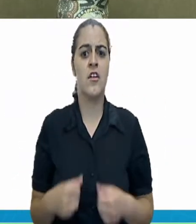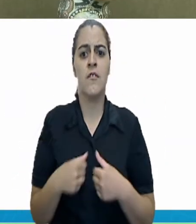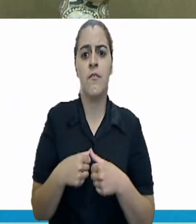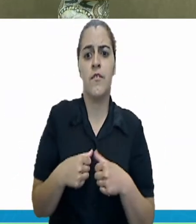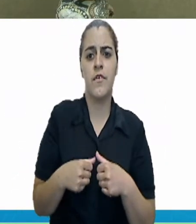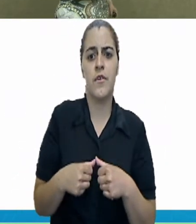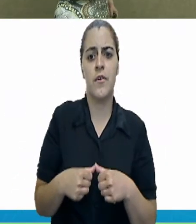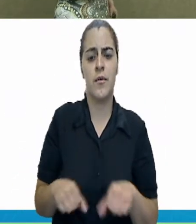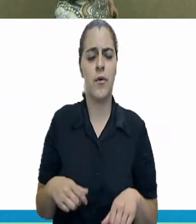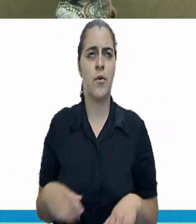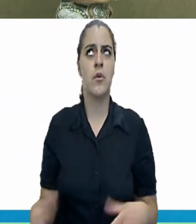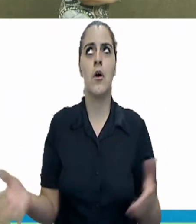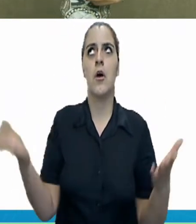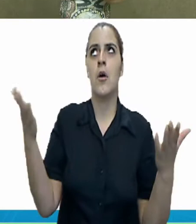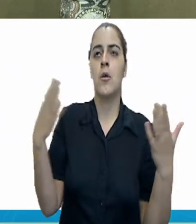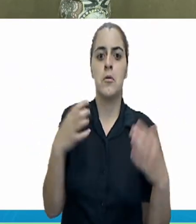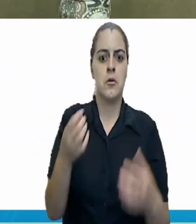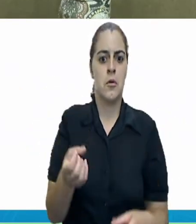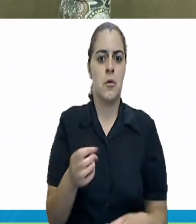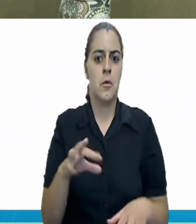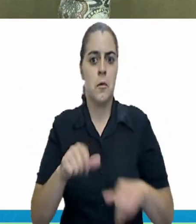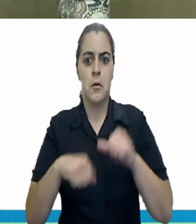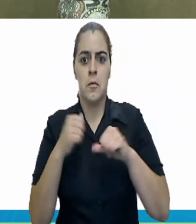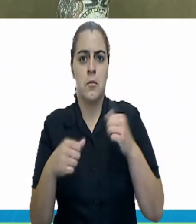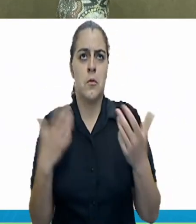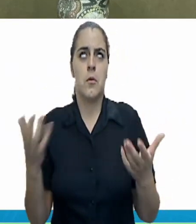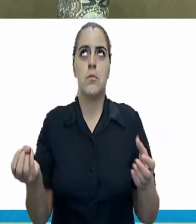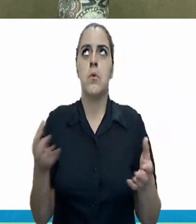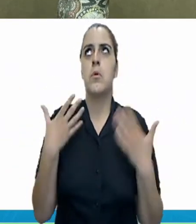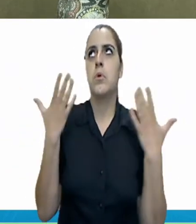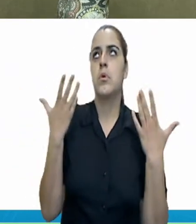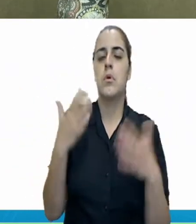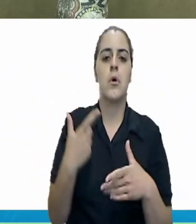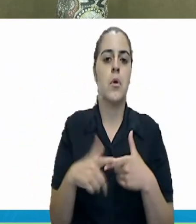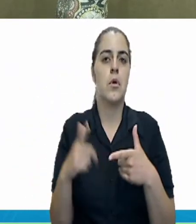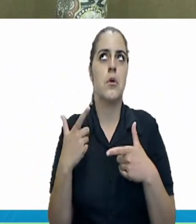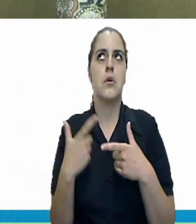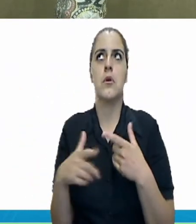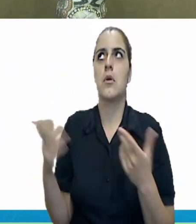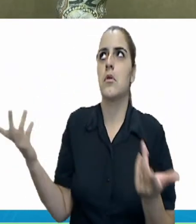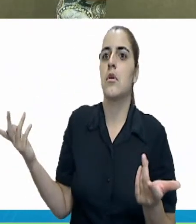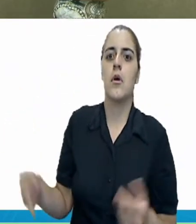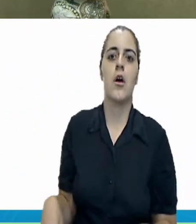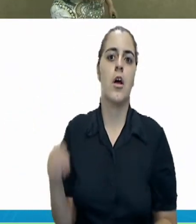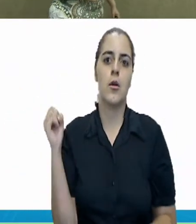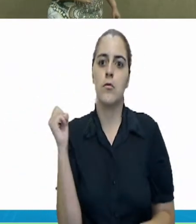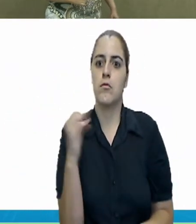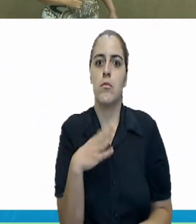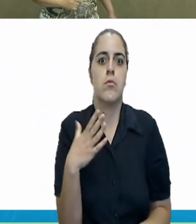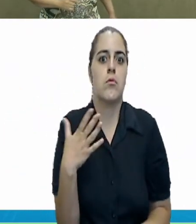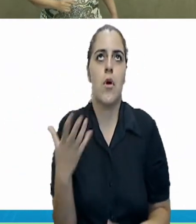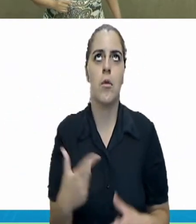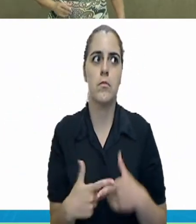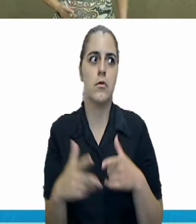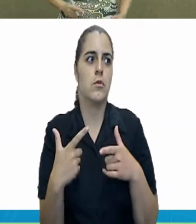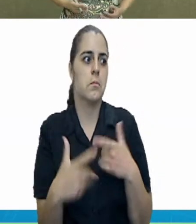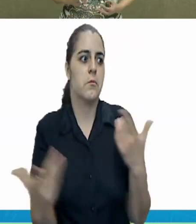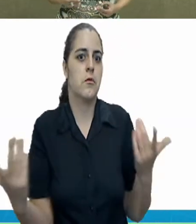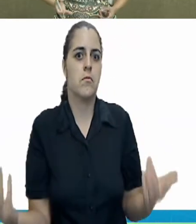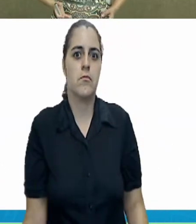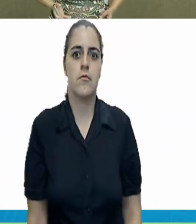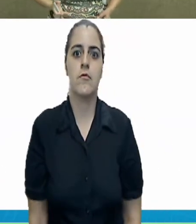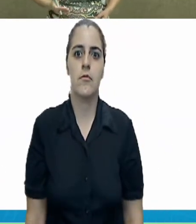uma cidade de clima quente e que tudo era novidade e quase tudo era um problema.